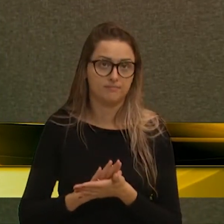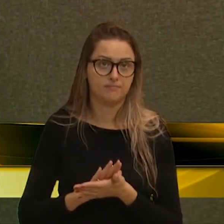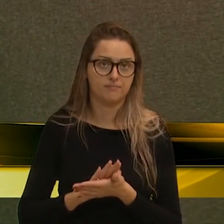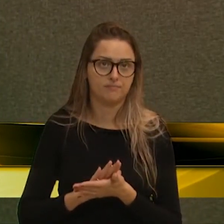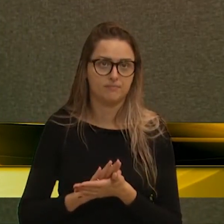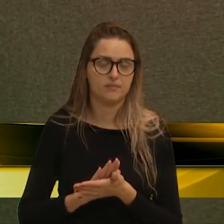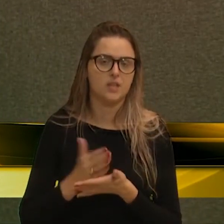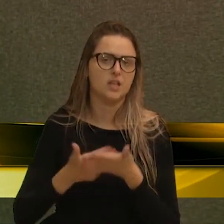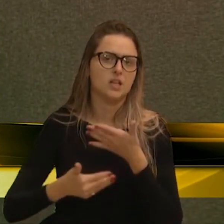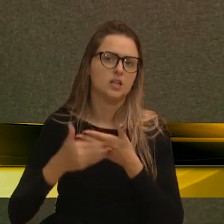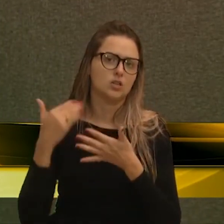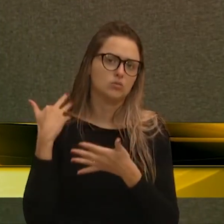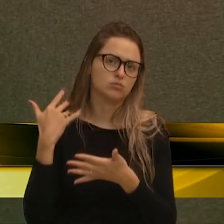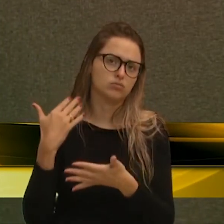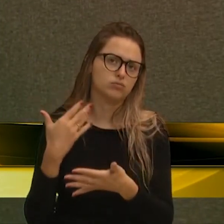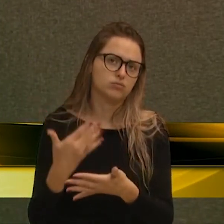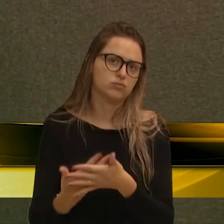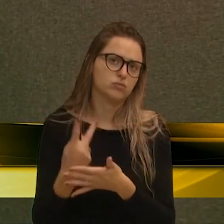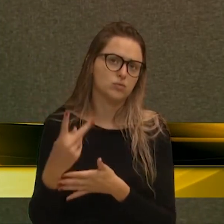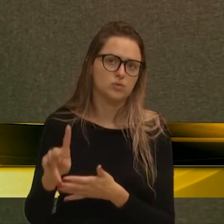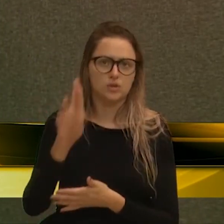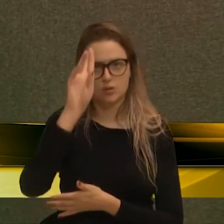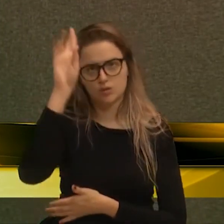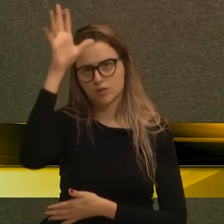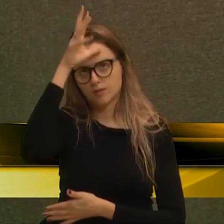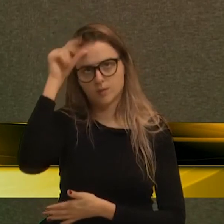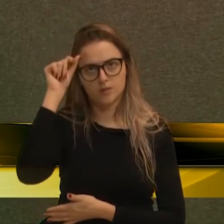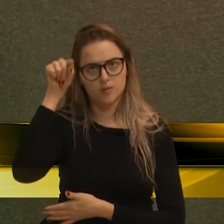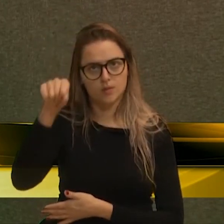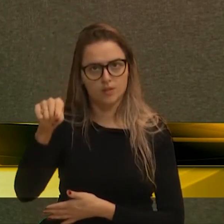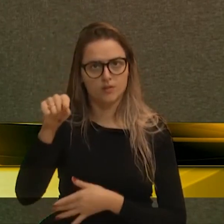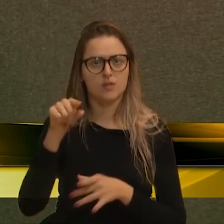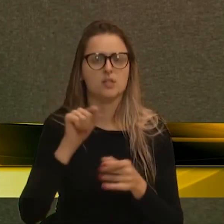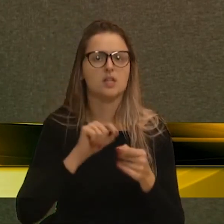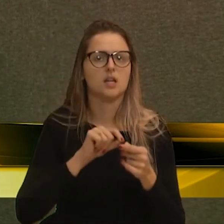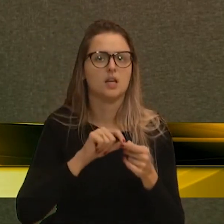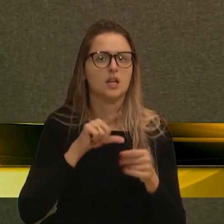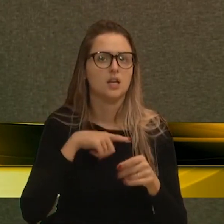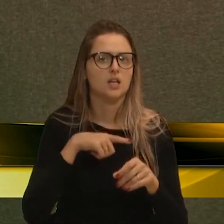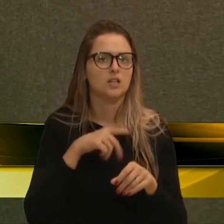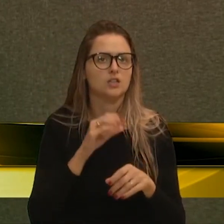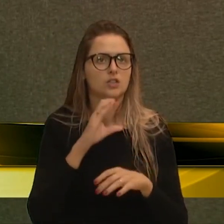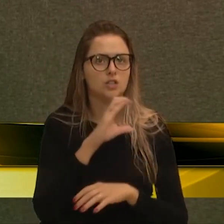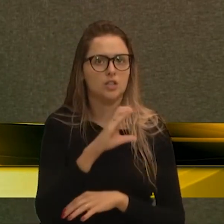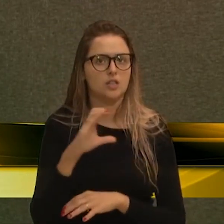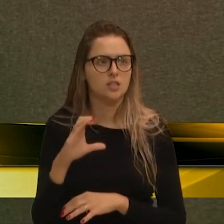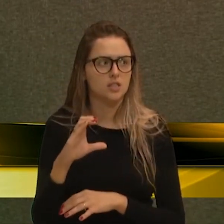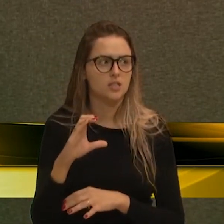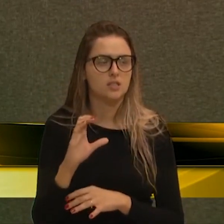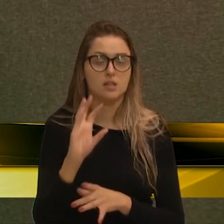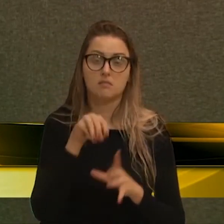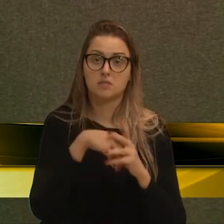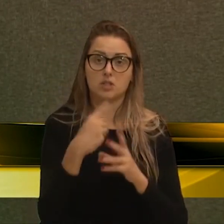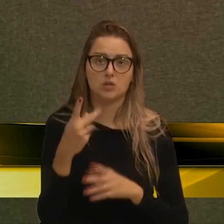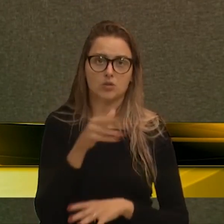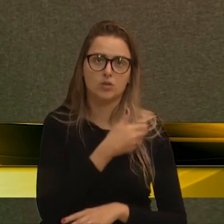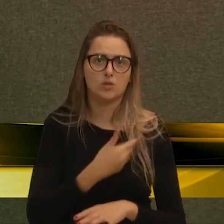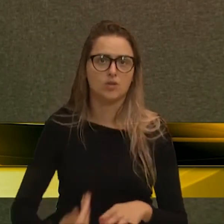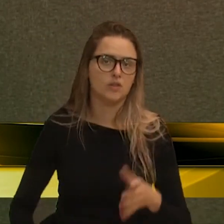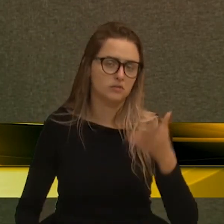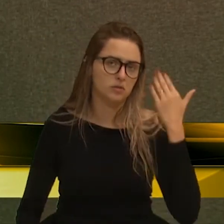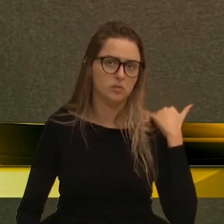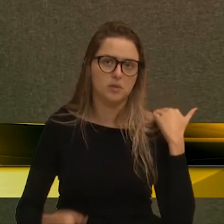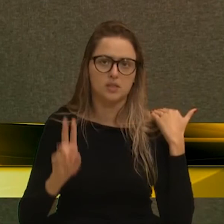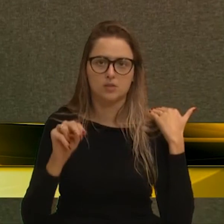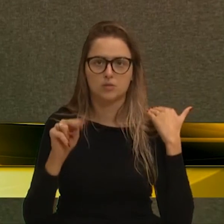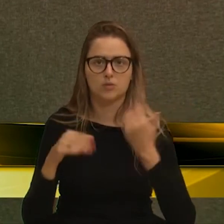Durante todo o mandato do seu prefeito, que a senhora ocupava um cargo de confiança, e, desde aquela época, nunca